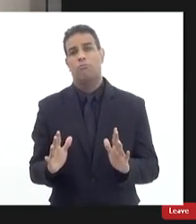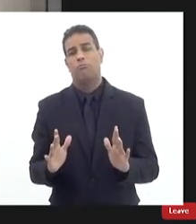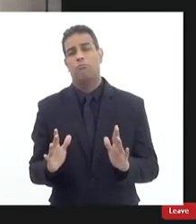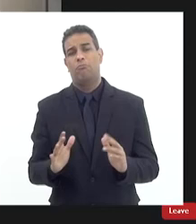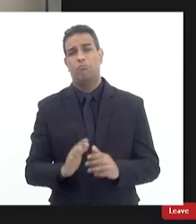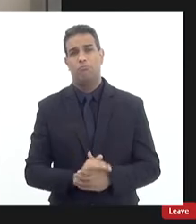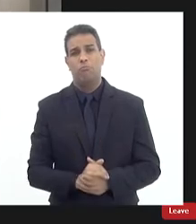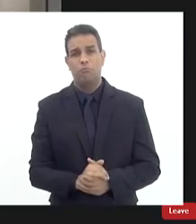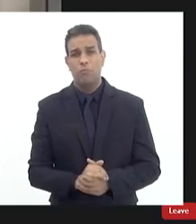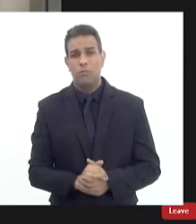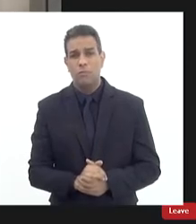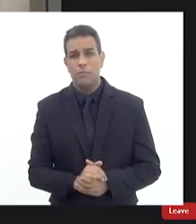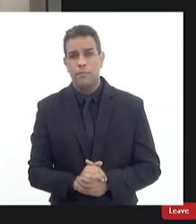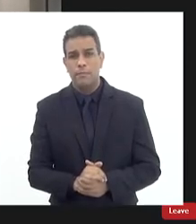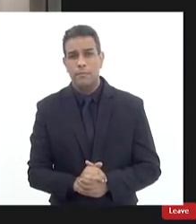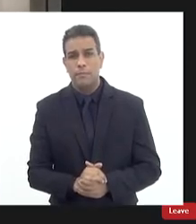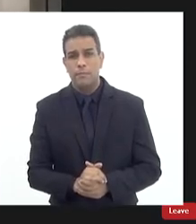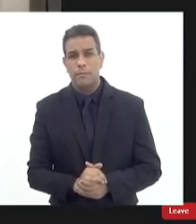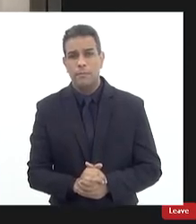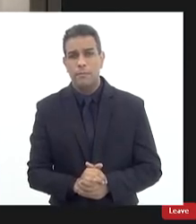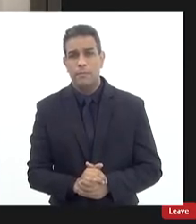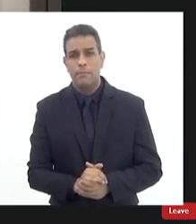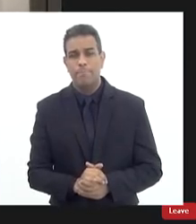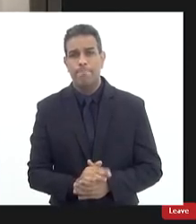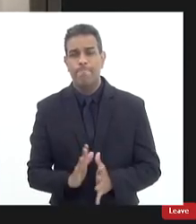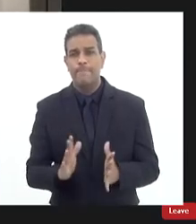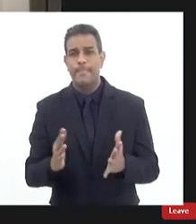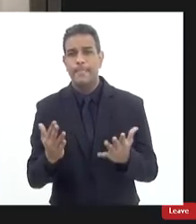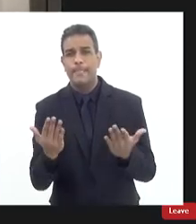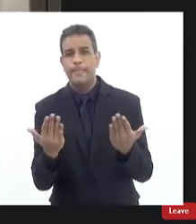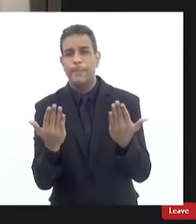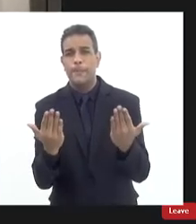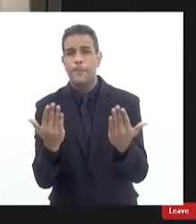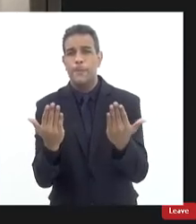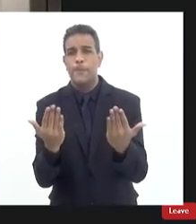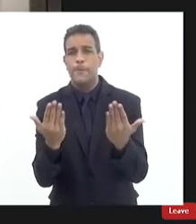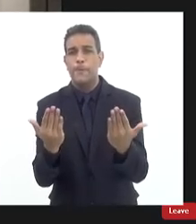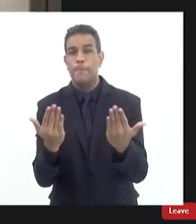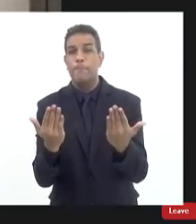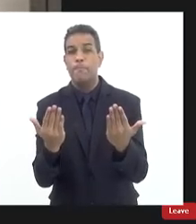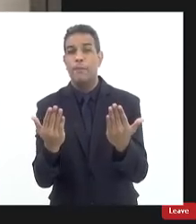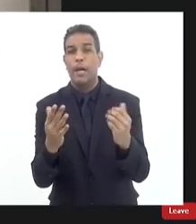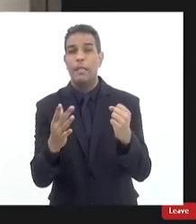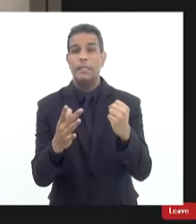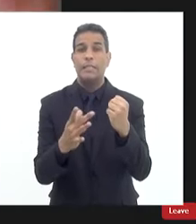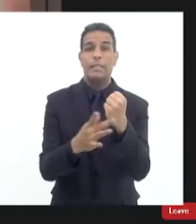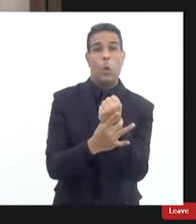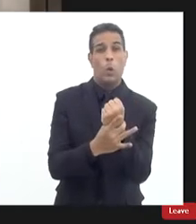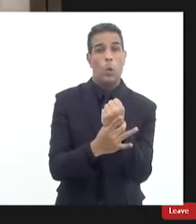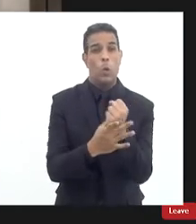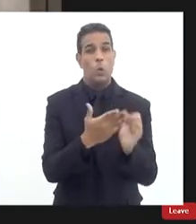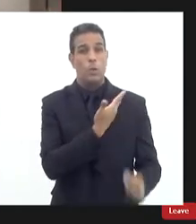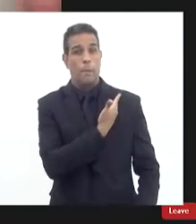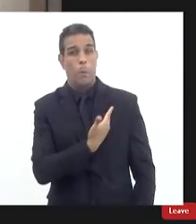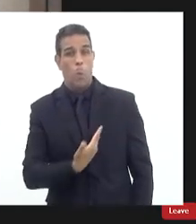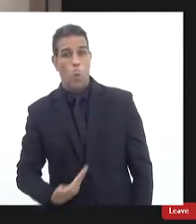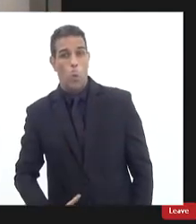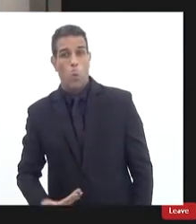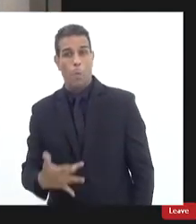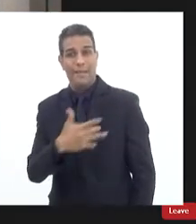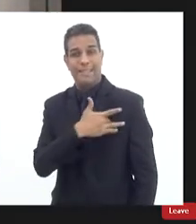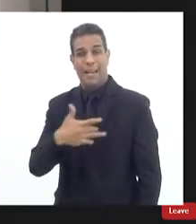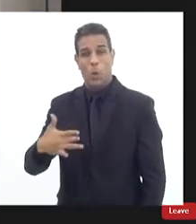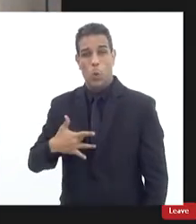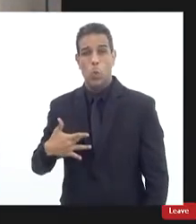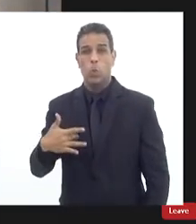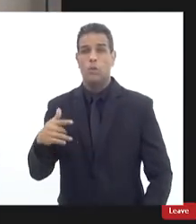em temas muito delicados que é a segurança que é a saúde que é